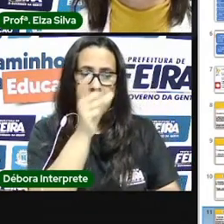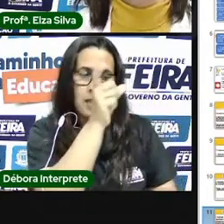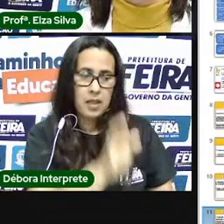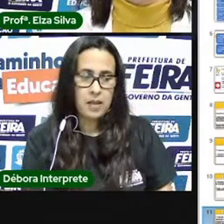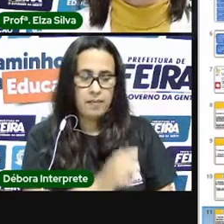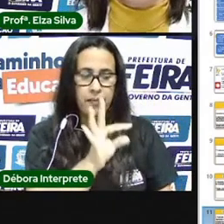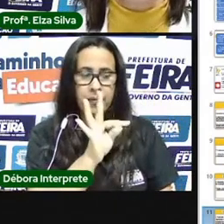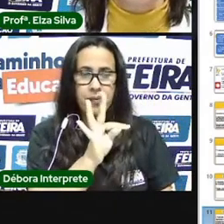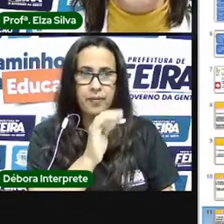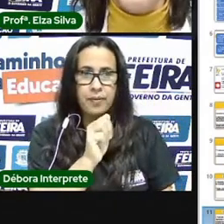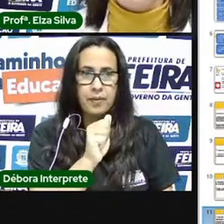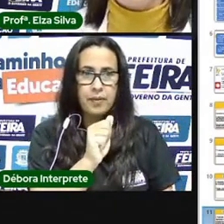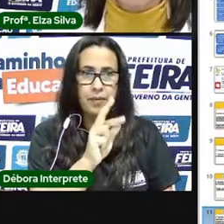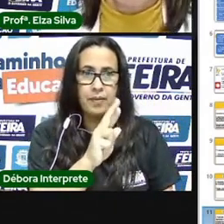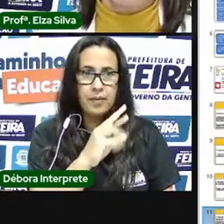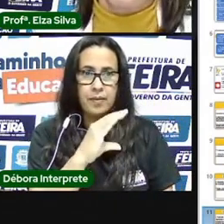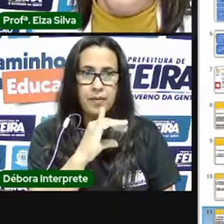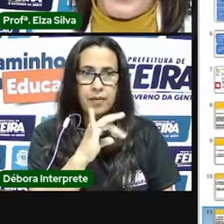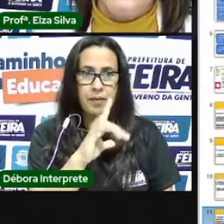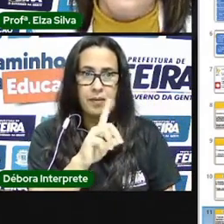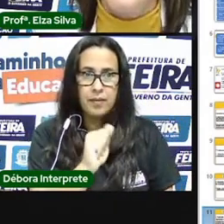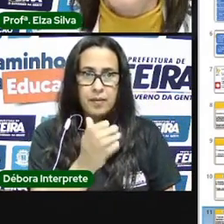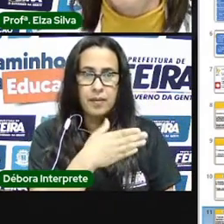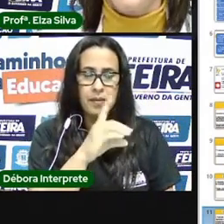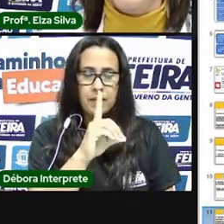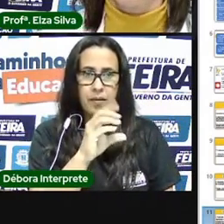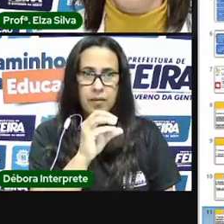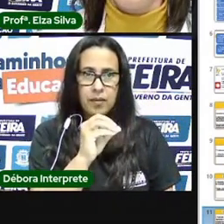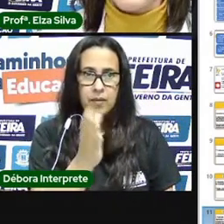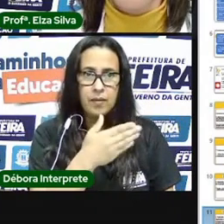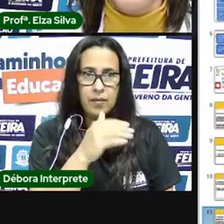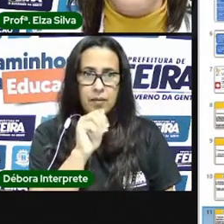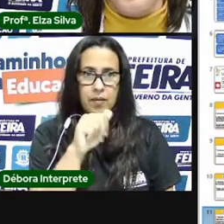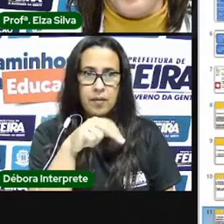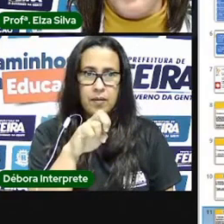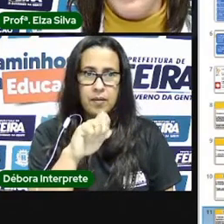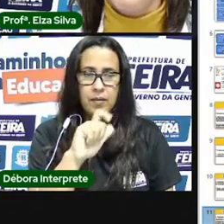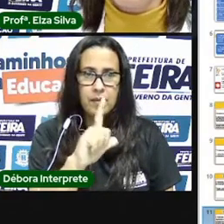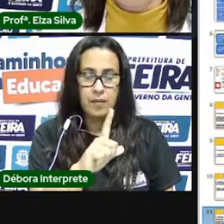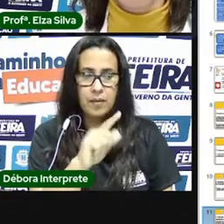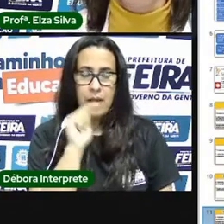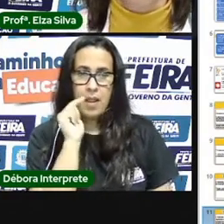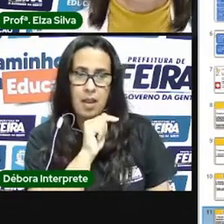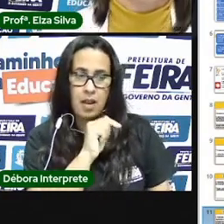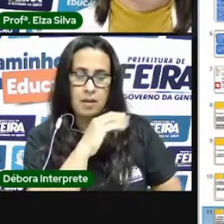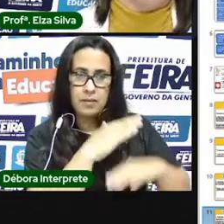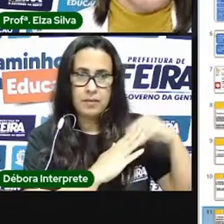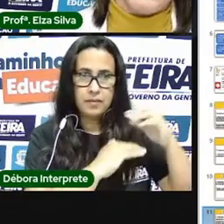internacionalmente. Ela pintou esse quadro intitulado O Abaporu em